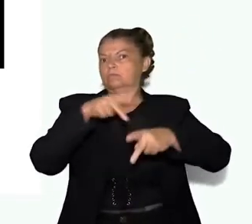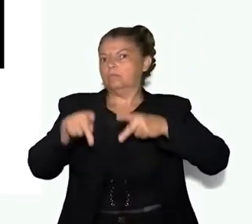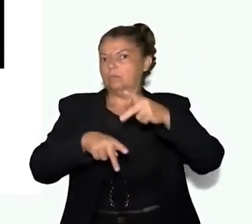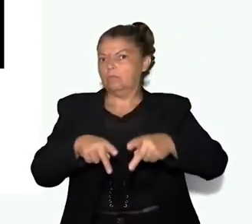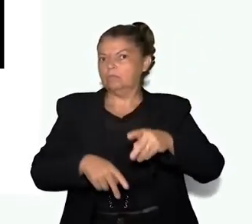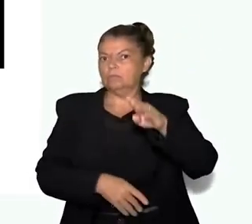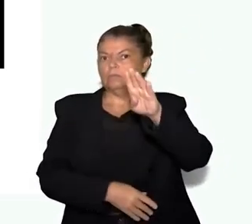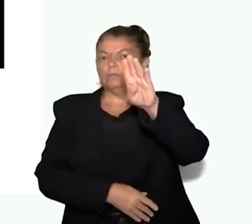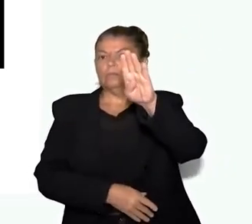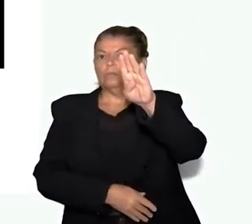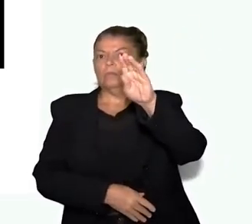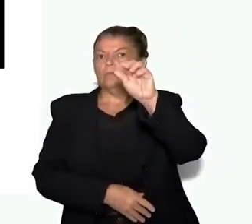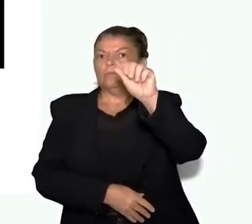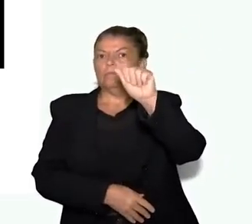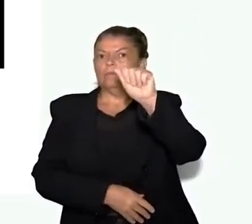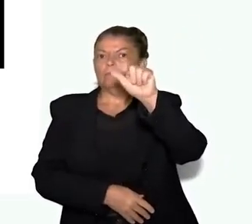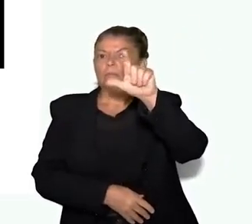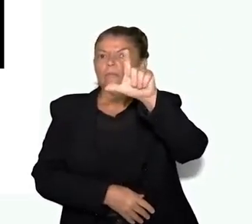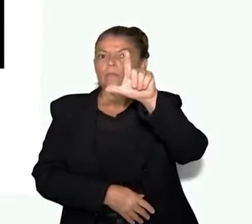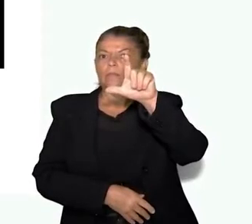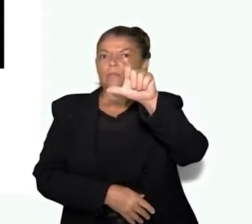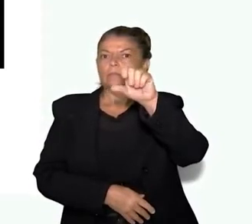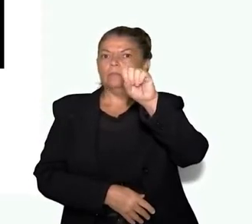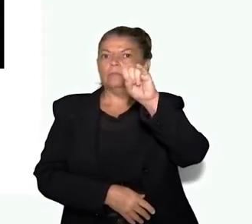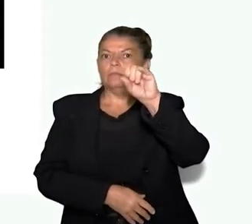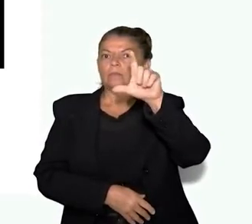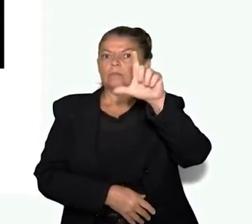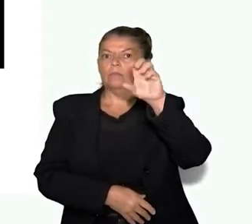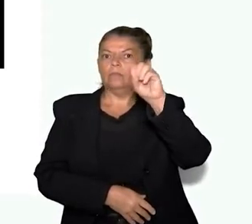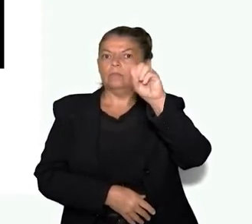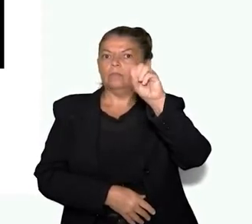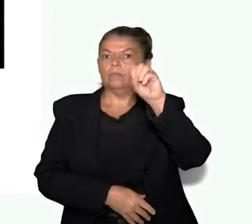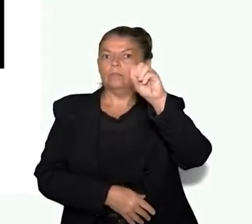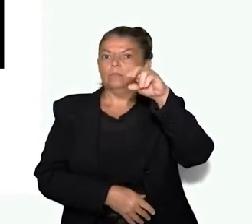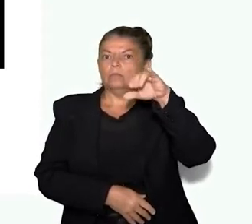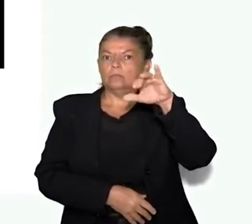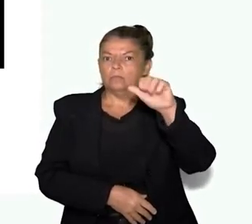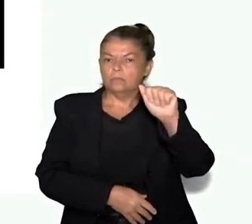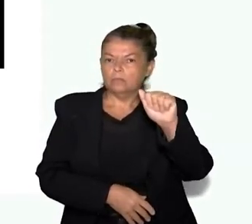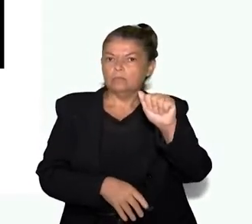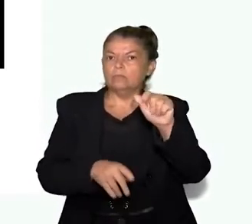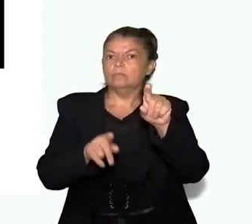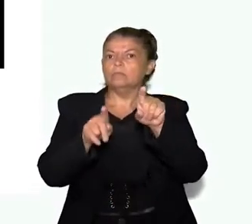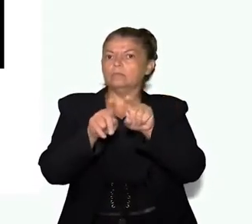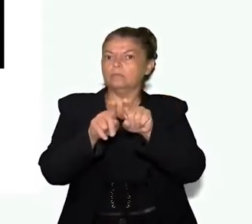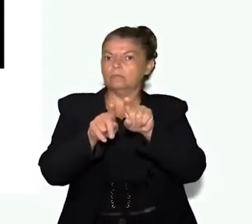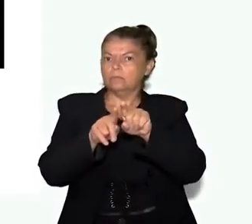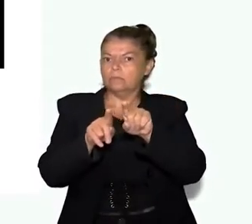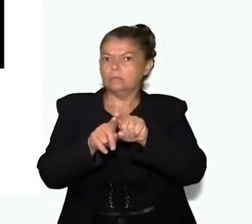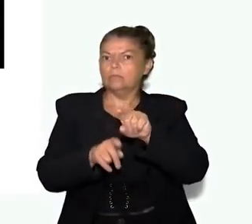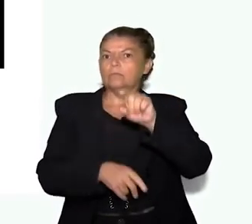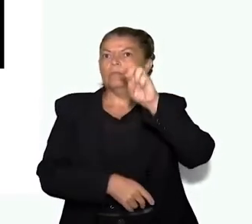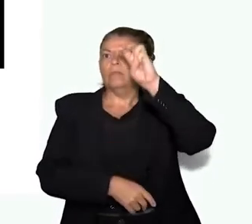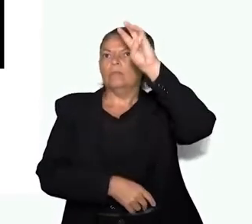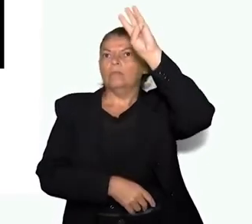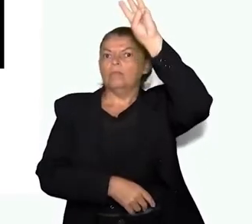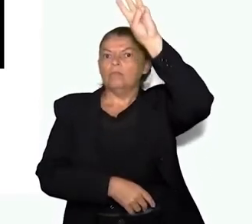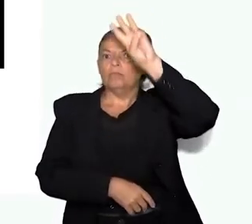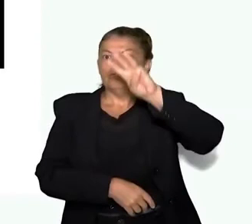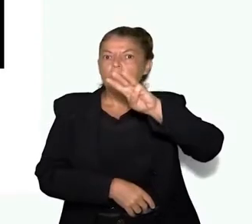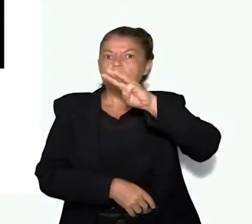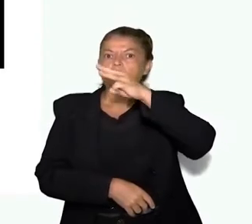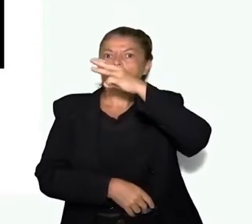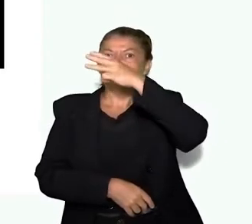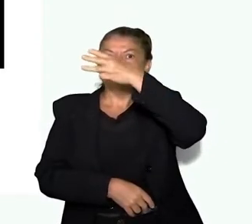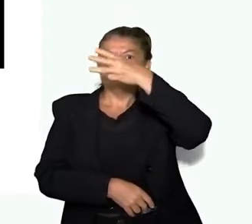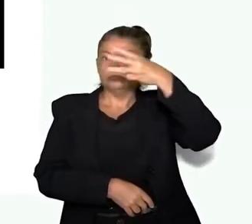babilônico no ano 500 antes de Cristo. Encontra-se hoje no Museu de Londres. Esse mapa é totalmente de